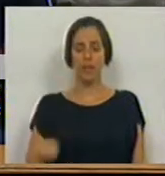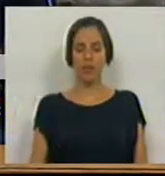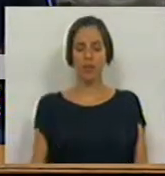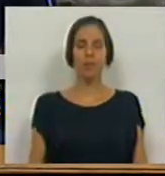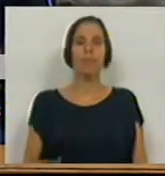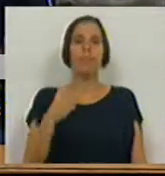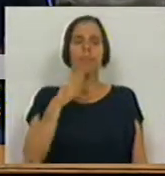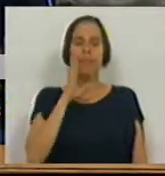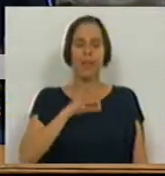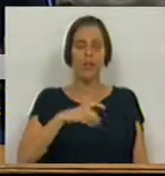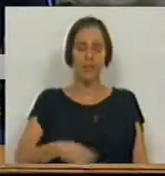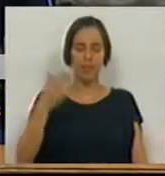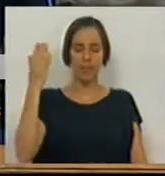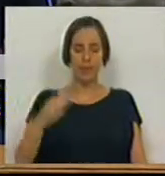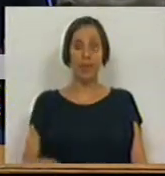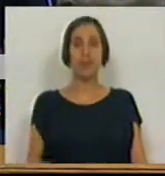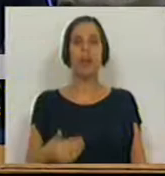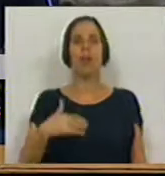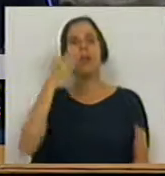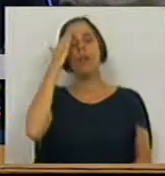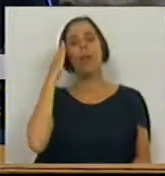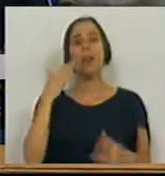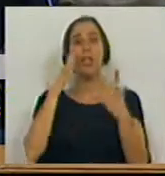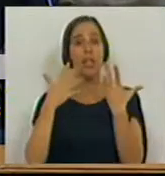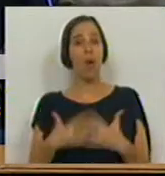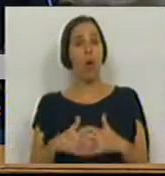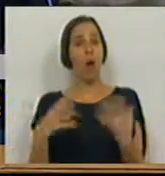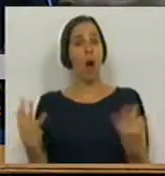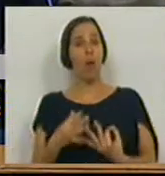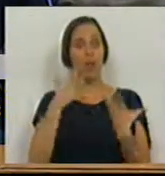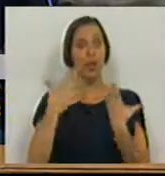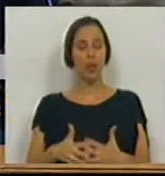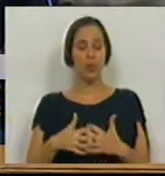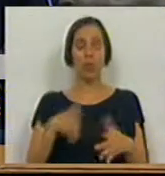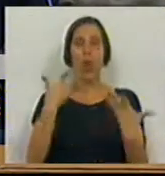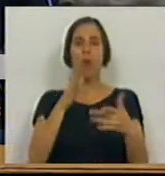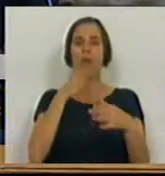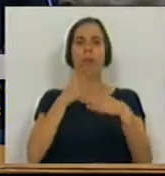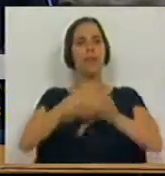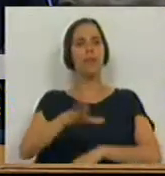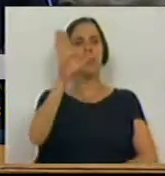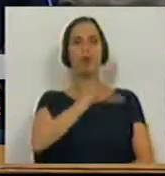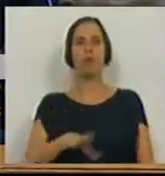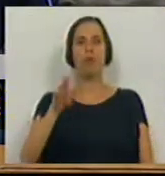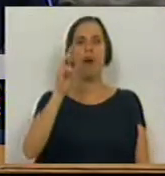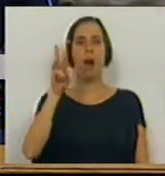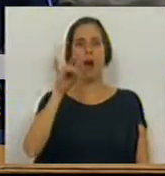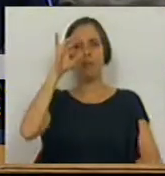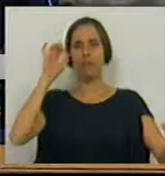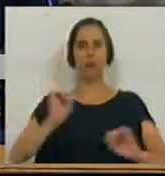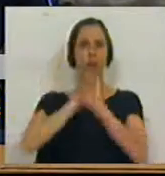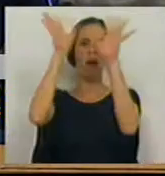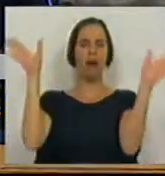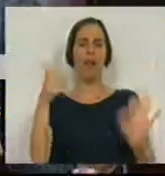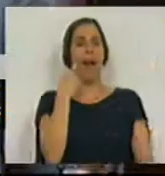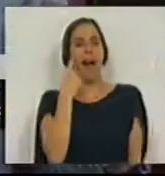Muito obrigada, Sr. Presidente. Eu creio que se dúvidas existissem, a intervenção do deputado João Almeida deu um claro